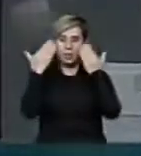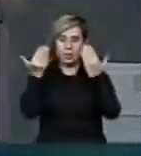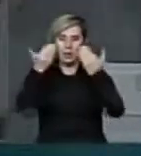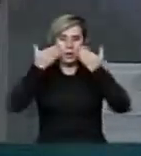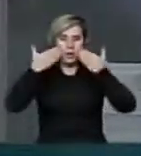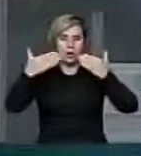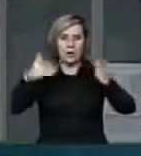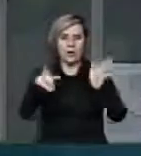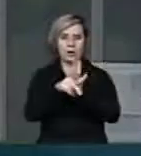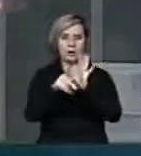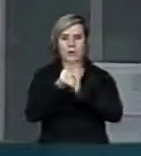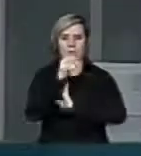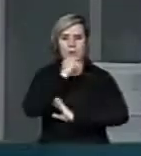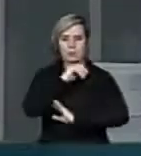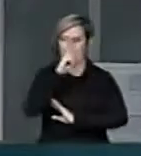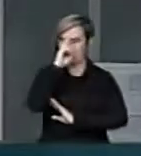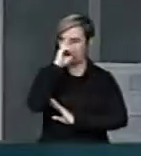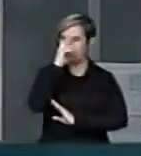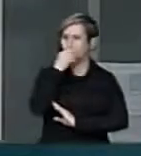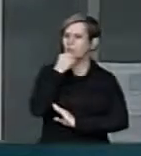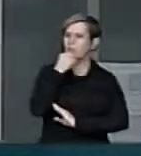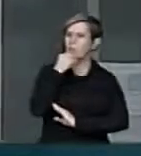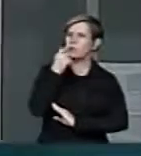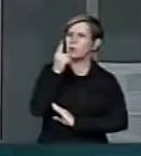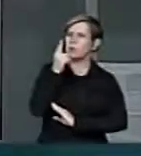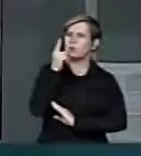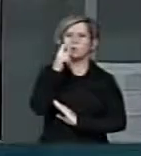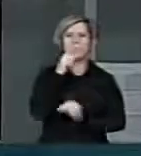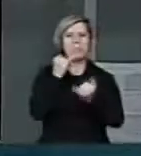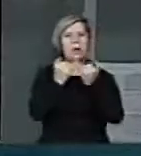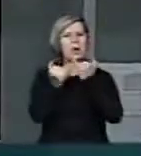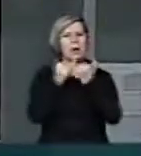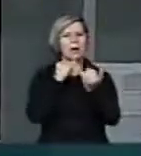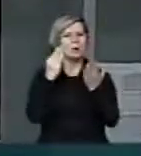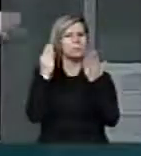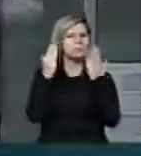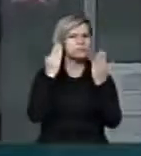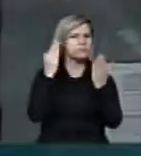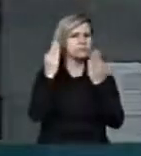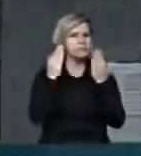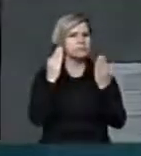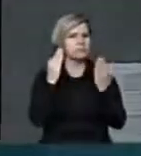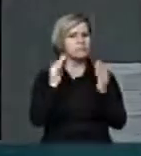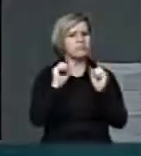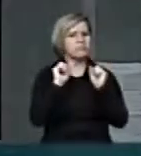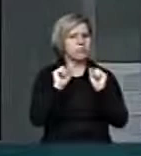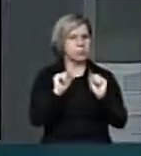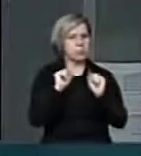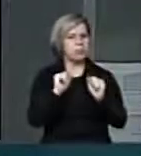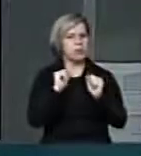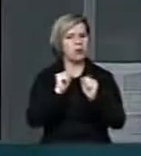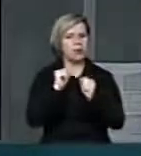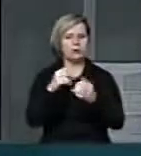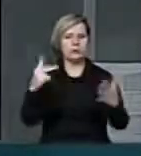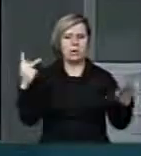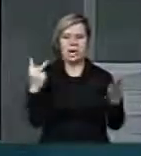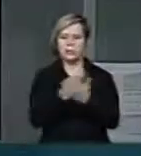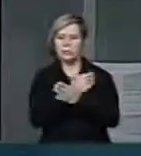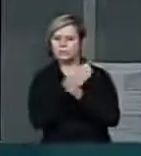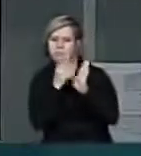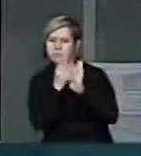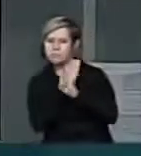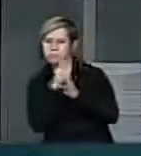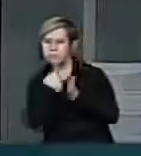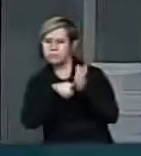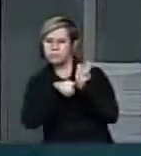Snowden, abre-se a suspeita de que poderia ter havido uma espionagem